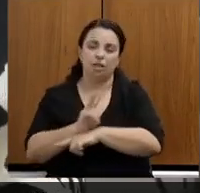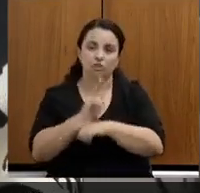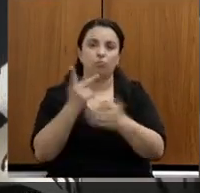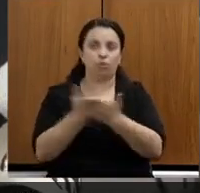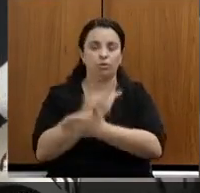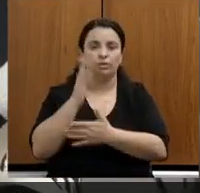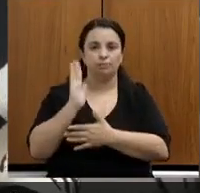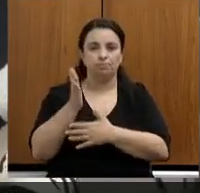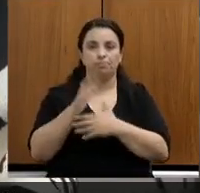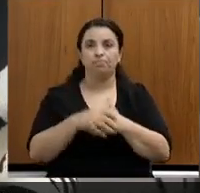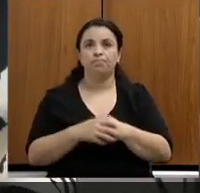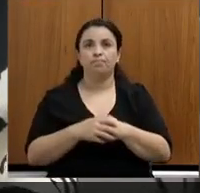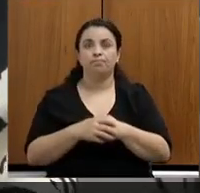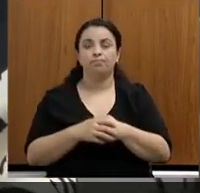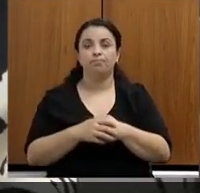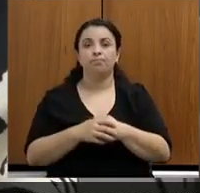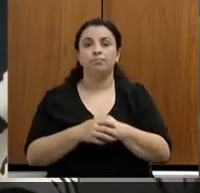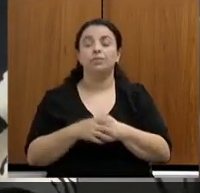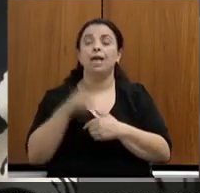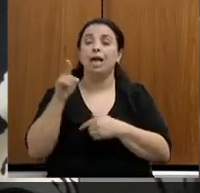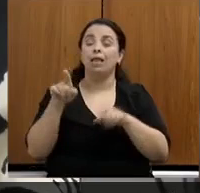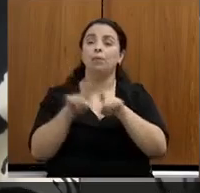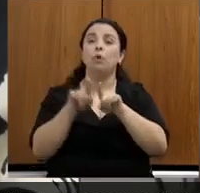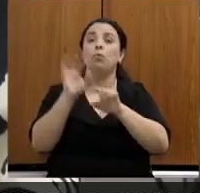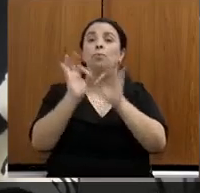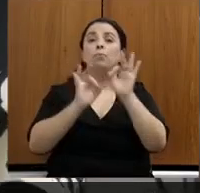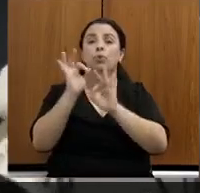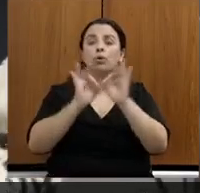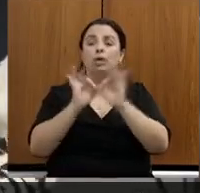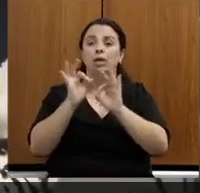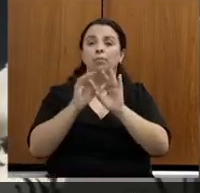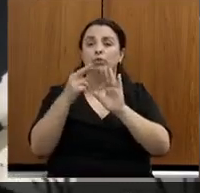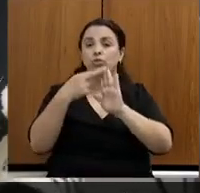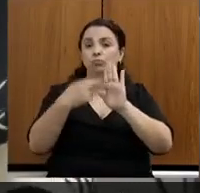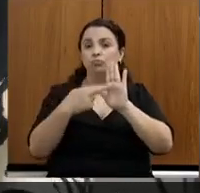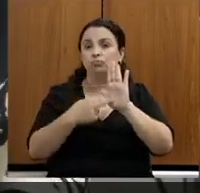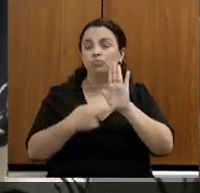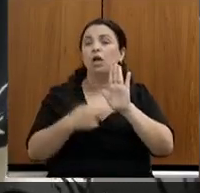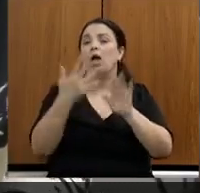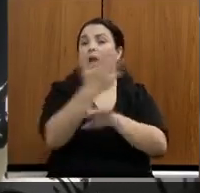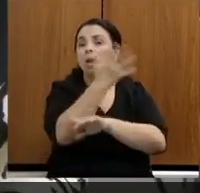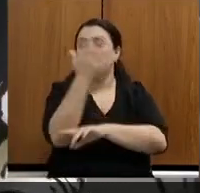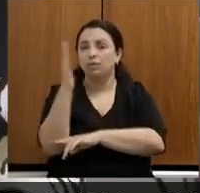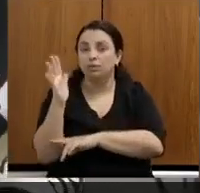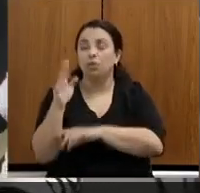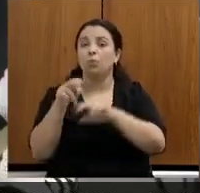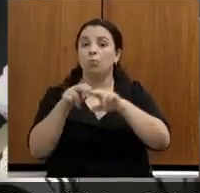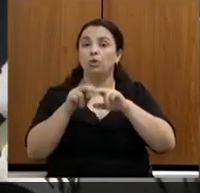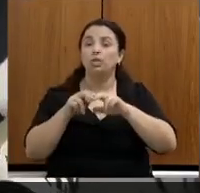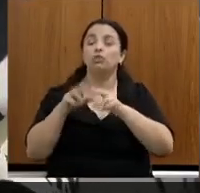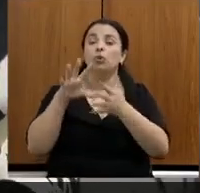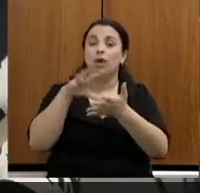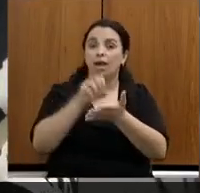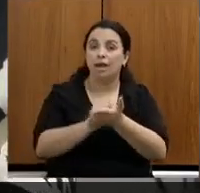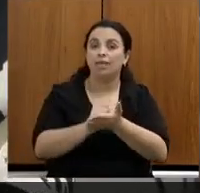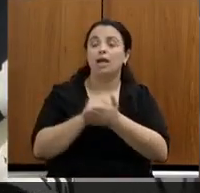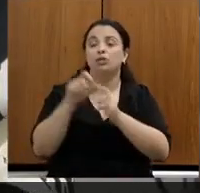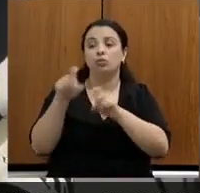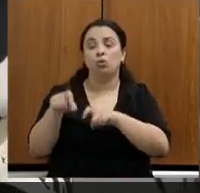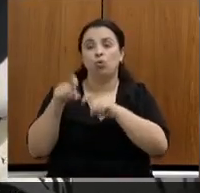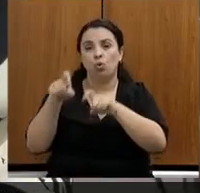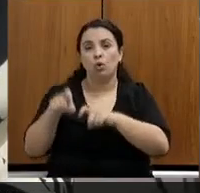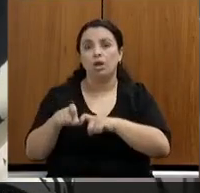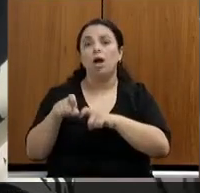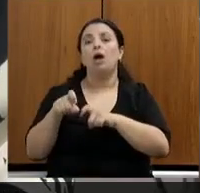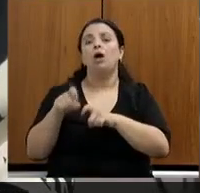fim, o programa de regularização ambiental PRA, a partir do cadastro ambiental rural realizado no Estado de Minas Gerais. Em